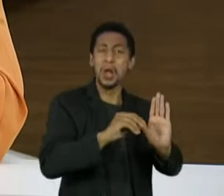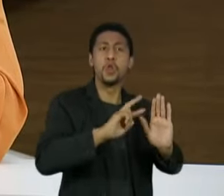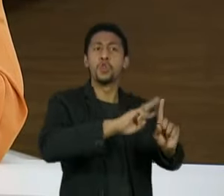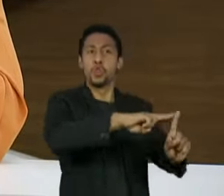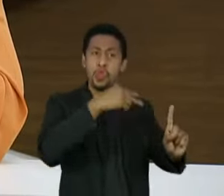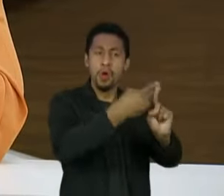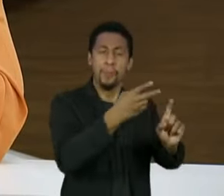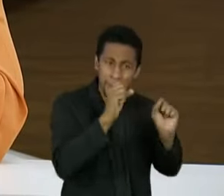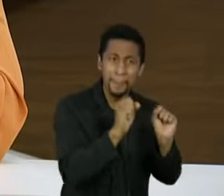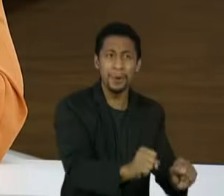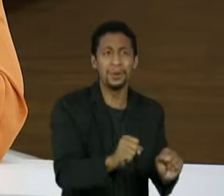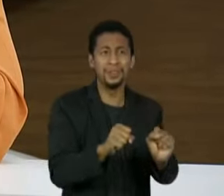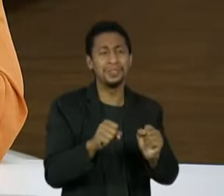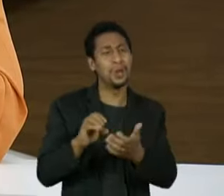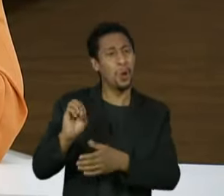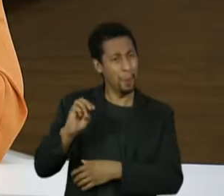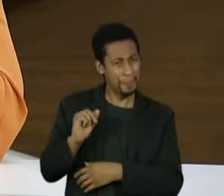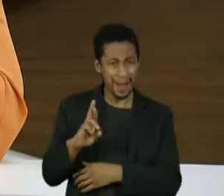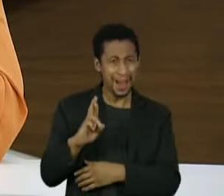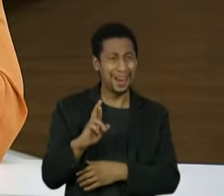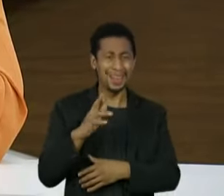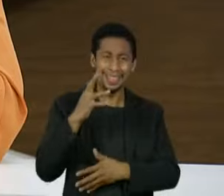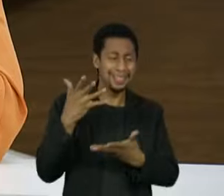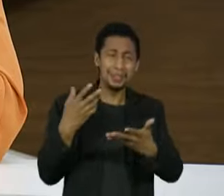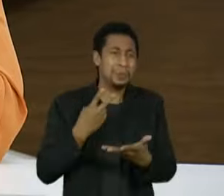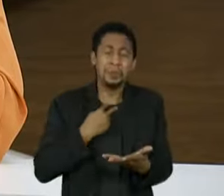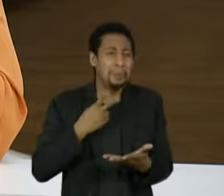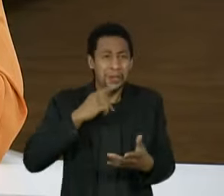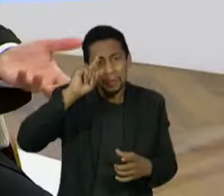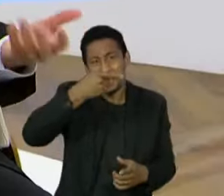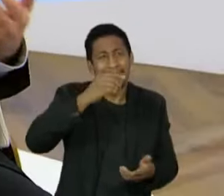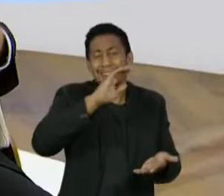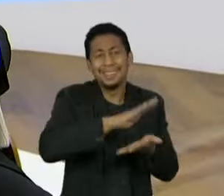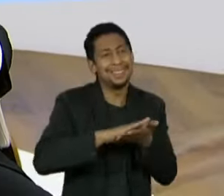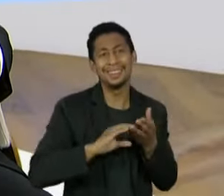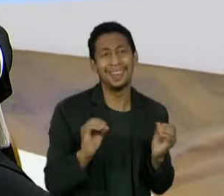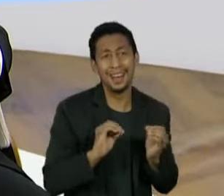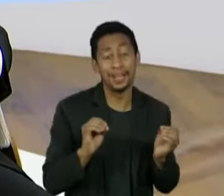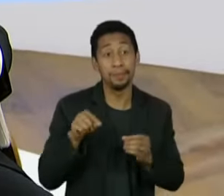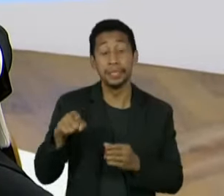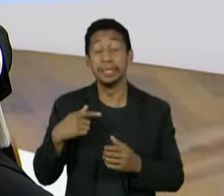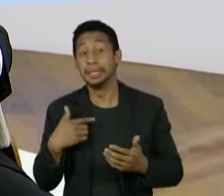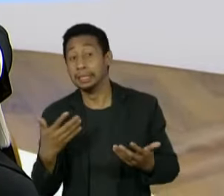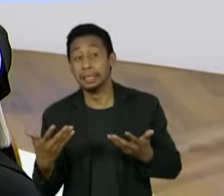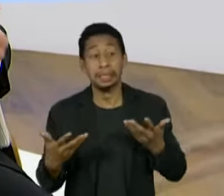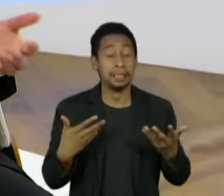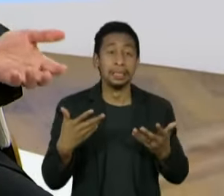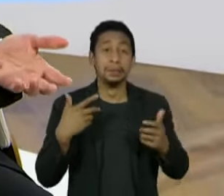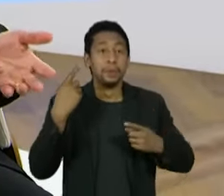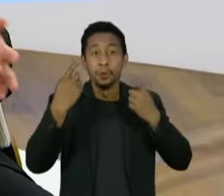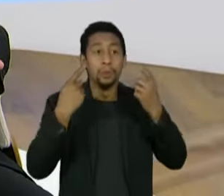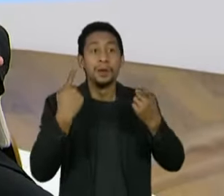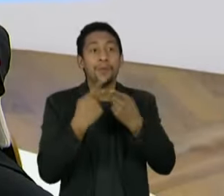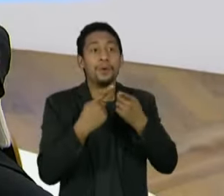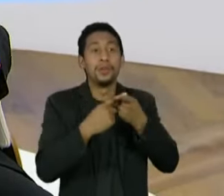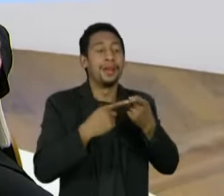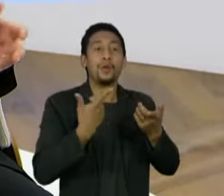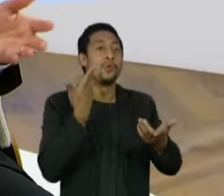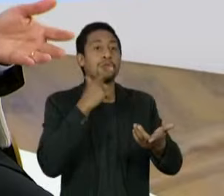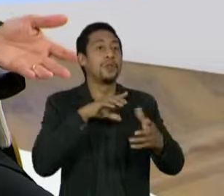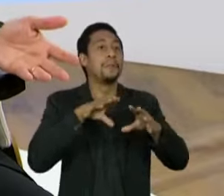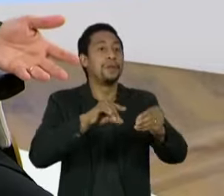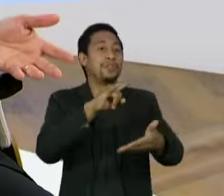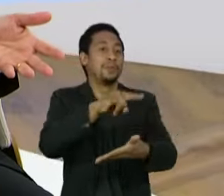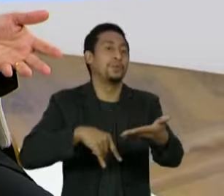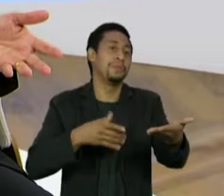evitar que isso aconteça. Eu acho que é mais uma reação do Omar a insatisfação de não ter tido acesso ao documento. E esse foi realmente um compromisso que o